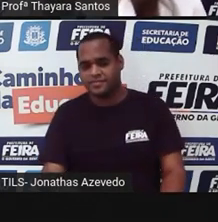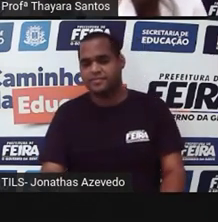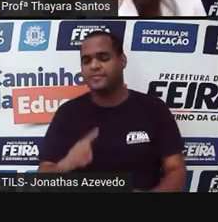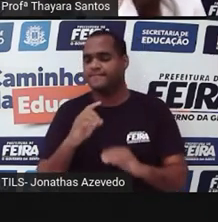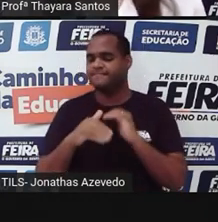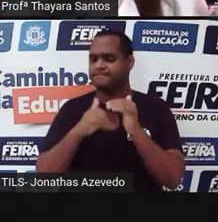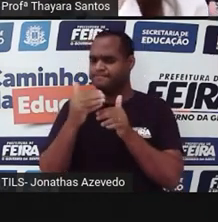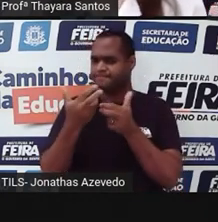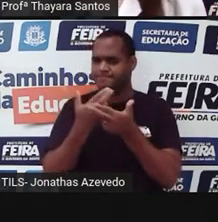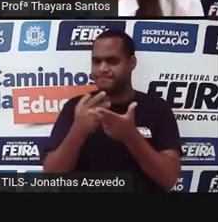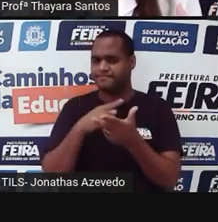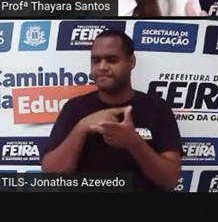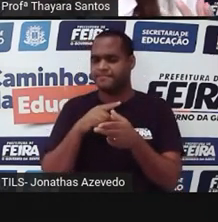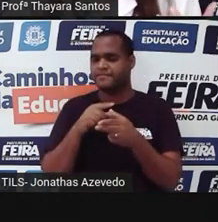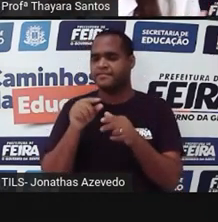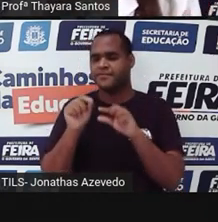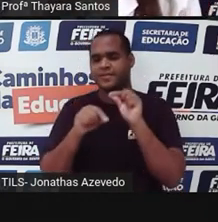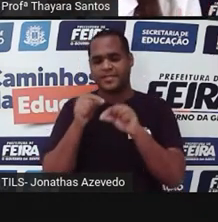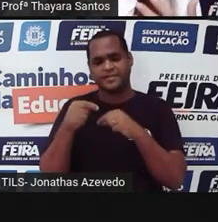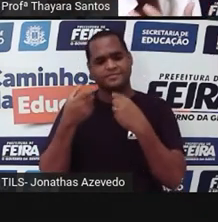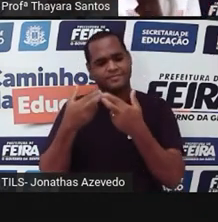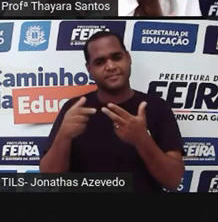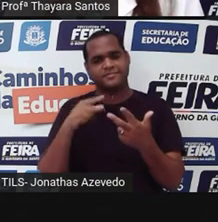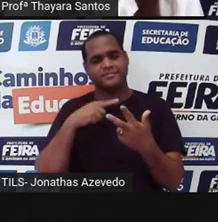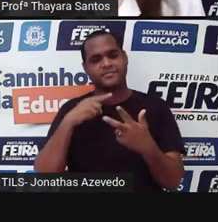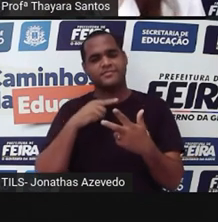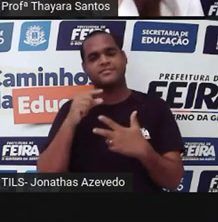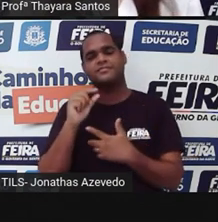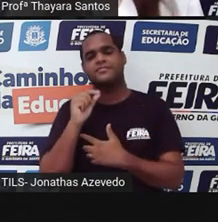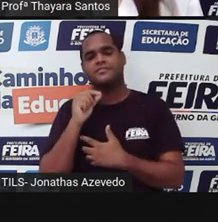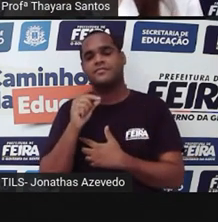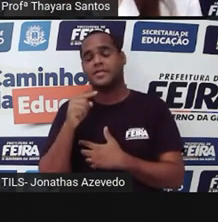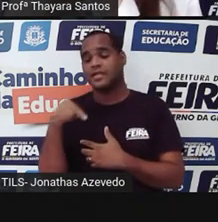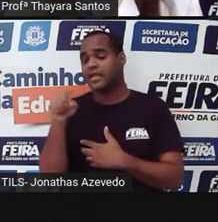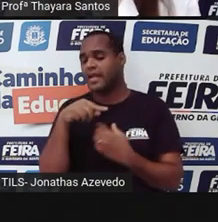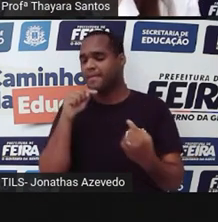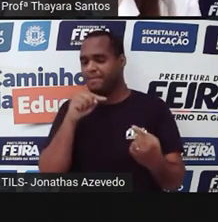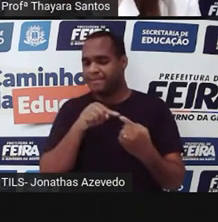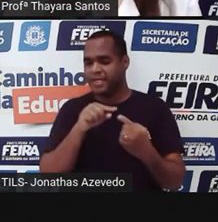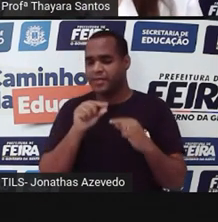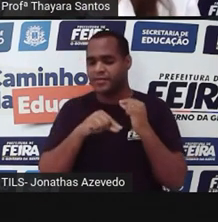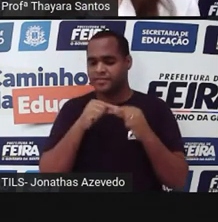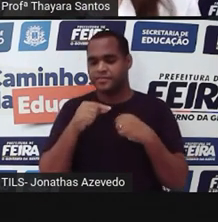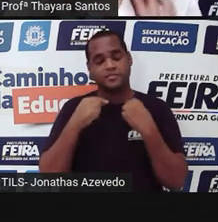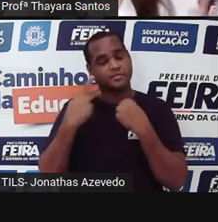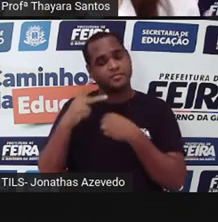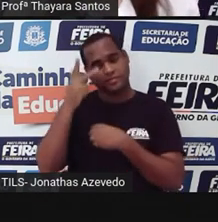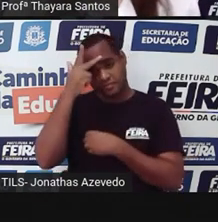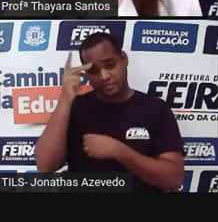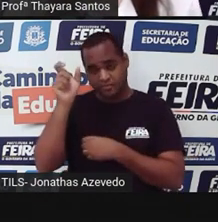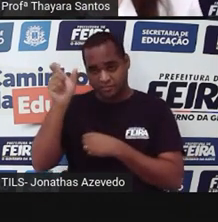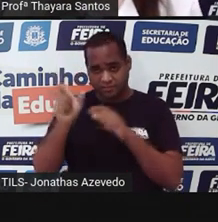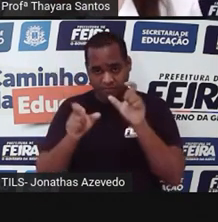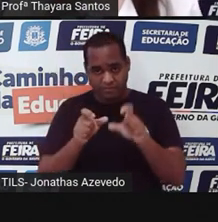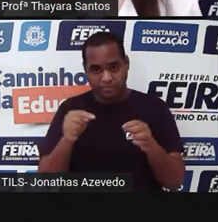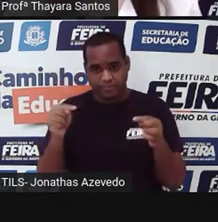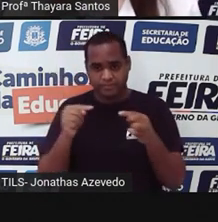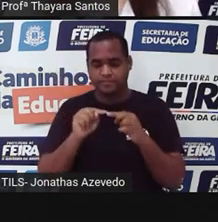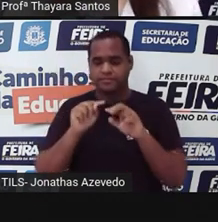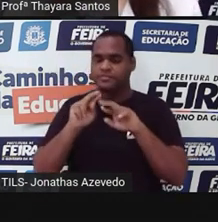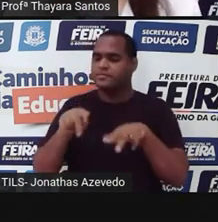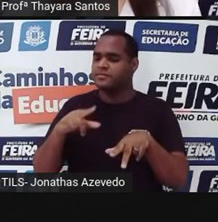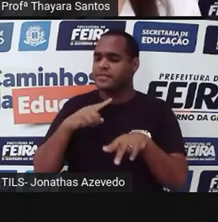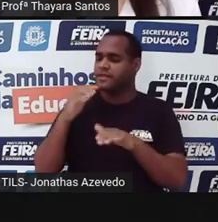da clonagem, principalmente quando a gente diz respeito aos seres humanos. A gente ainda não tem muitos